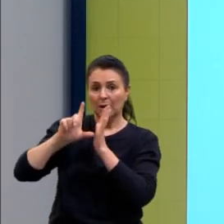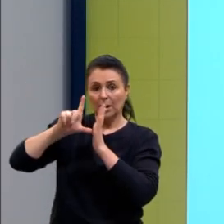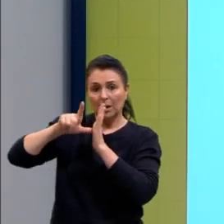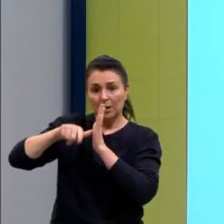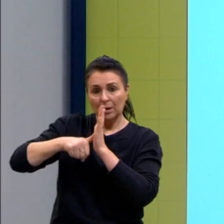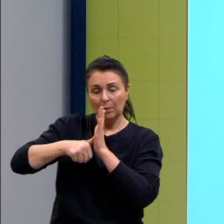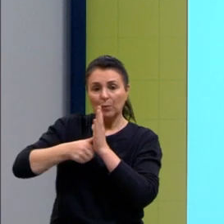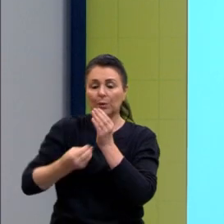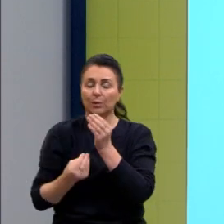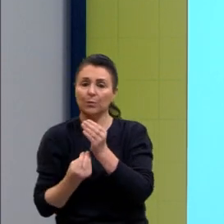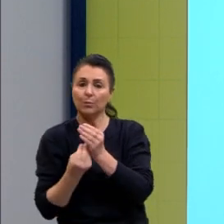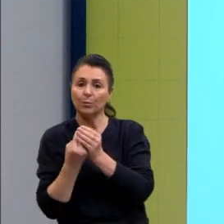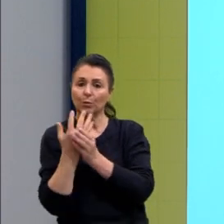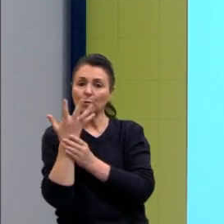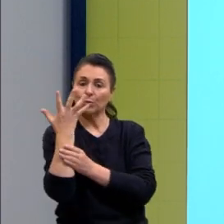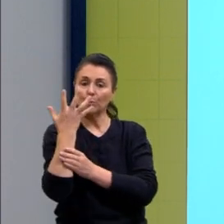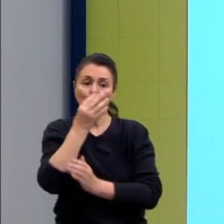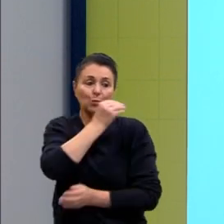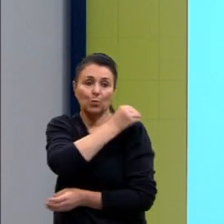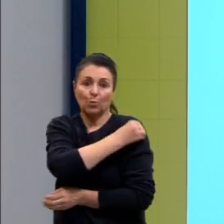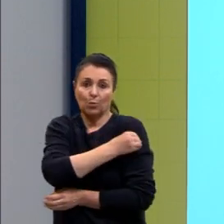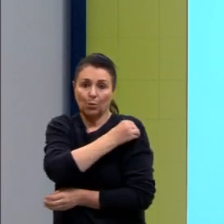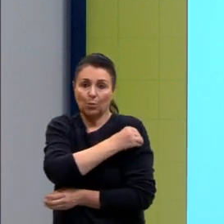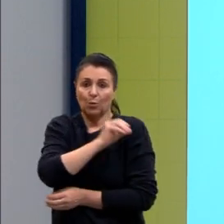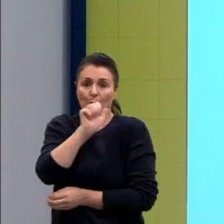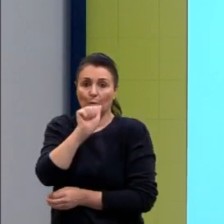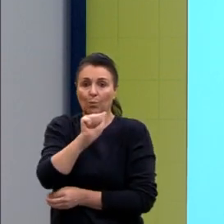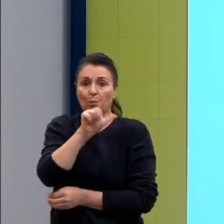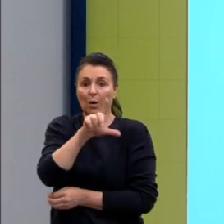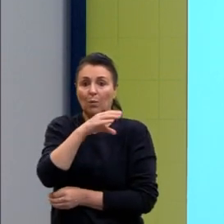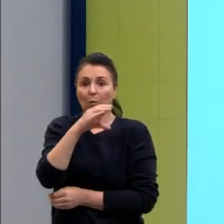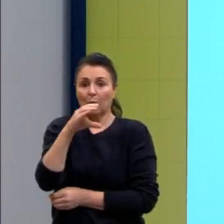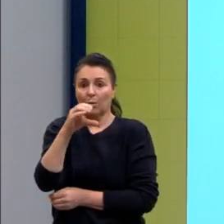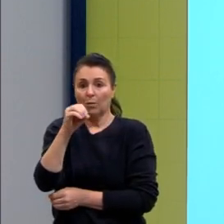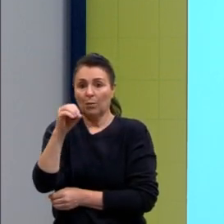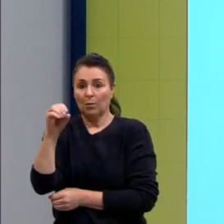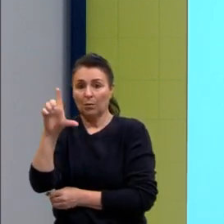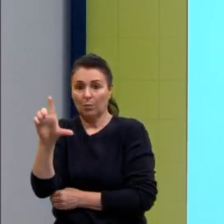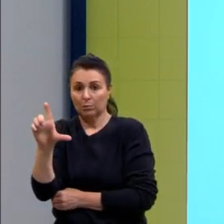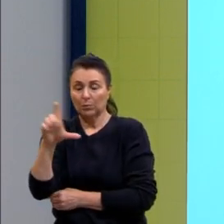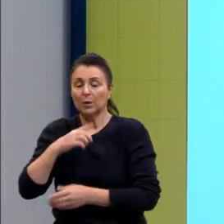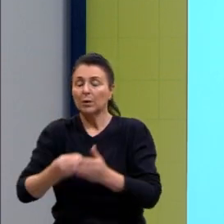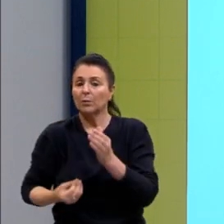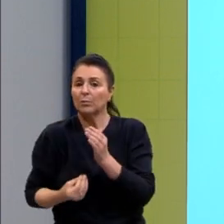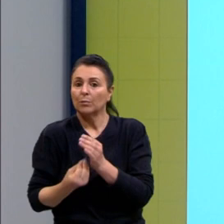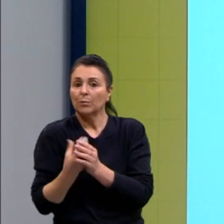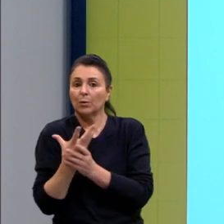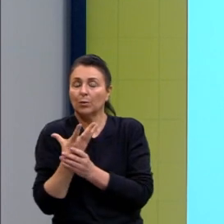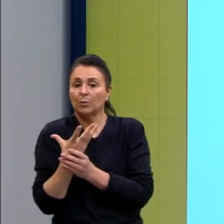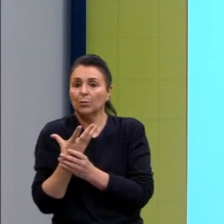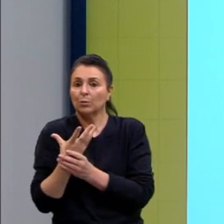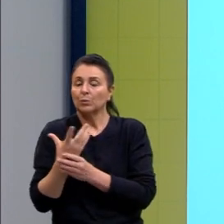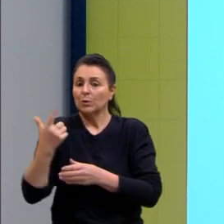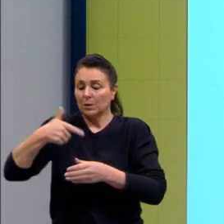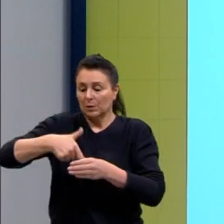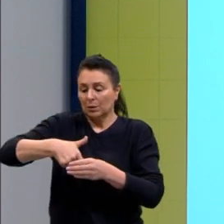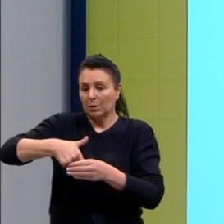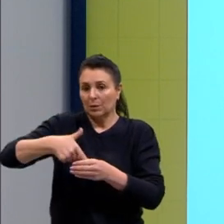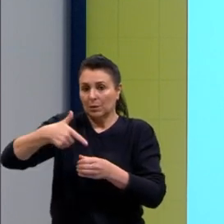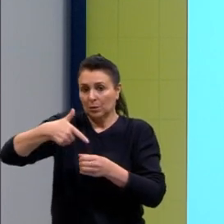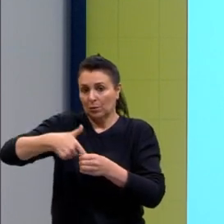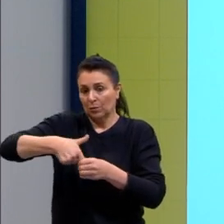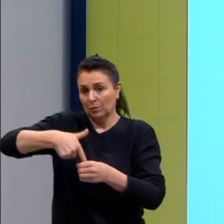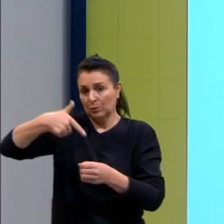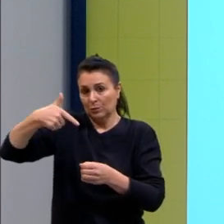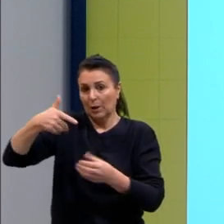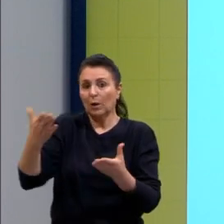vai produzir esse álcool, né, e ele vai produzir essa, que vai formar esse combustível. Já o